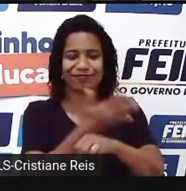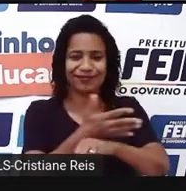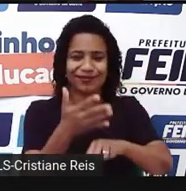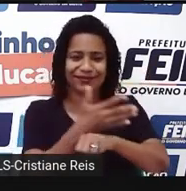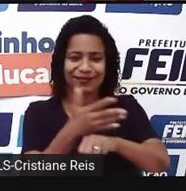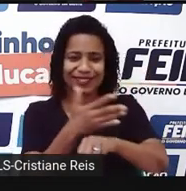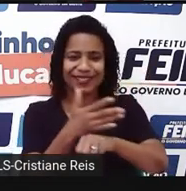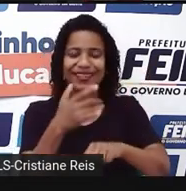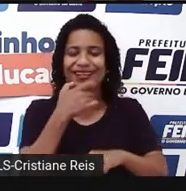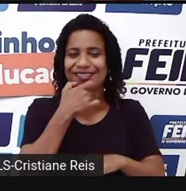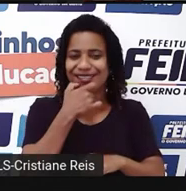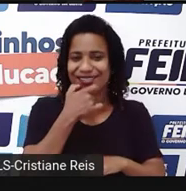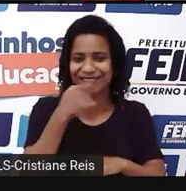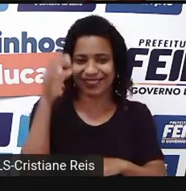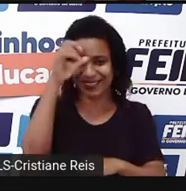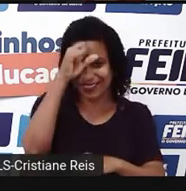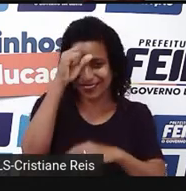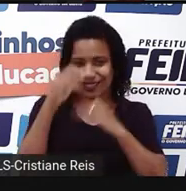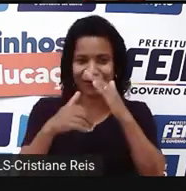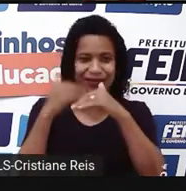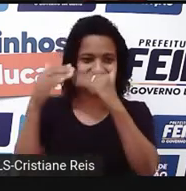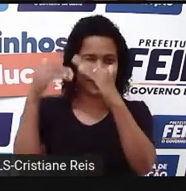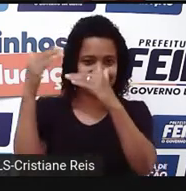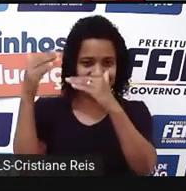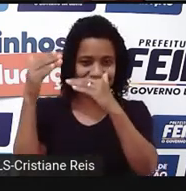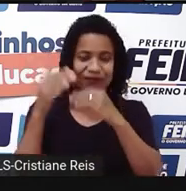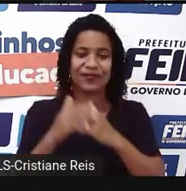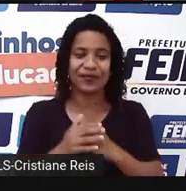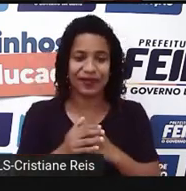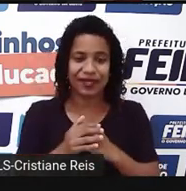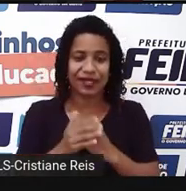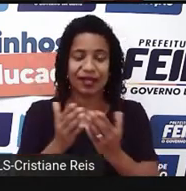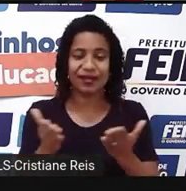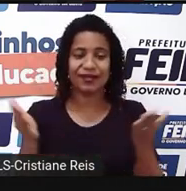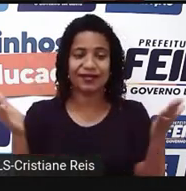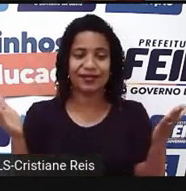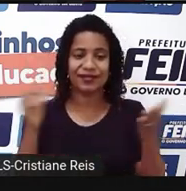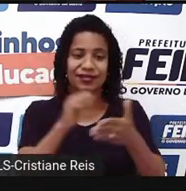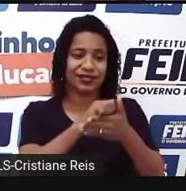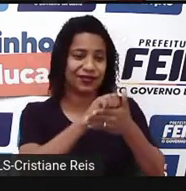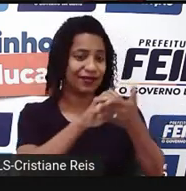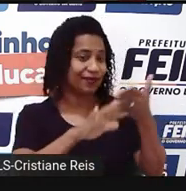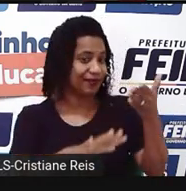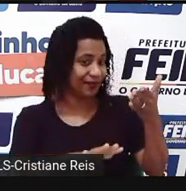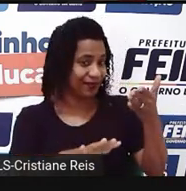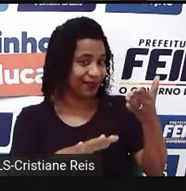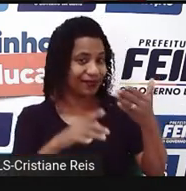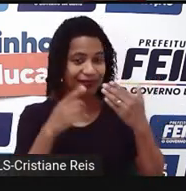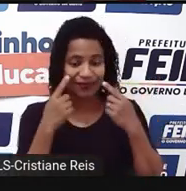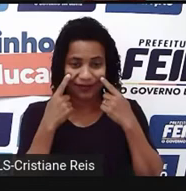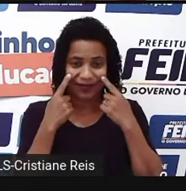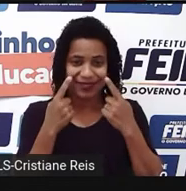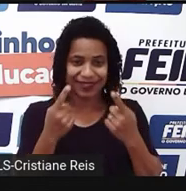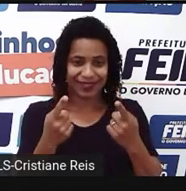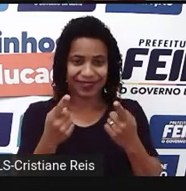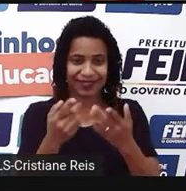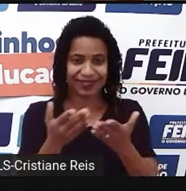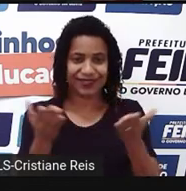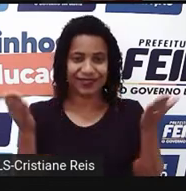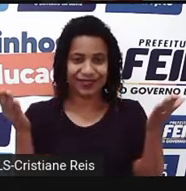desenvolver o seu indenso. E esta atividade de hoje, ela fala sobre filtering with will,